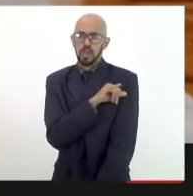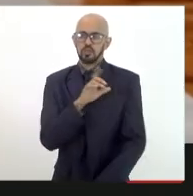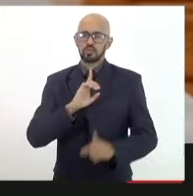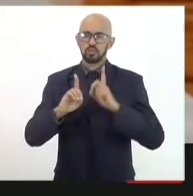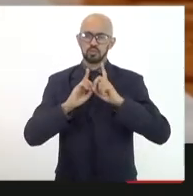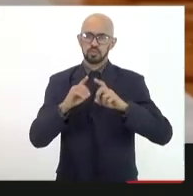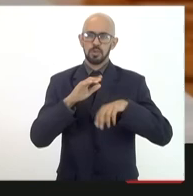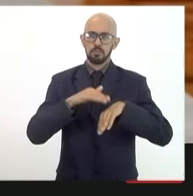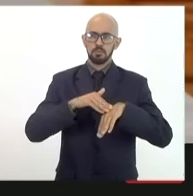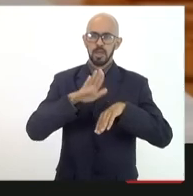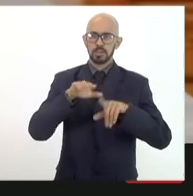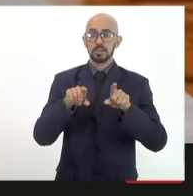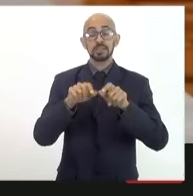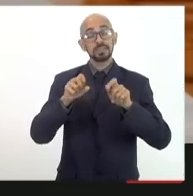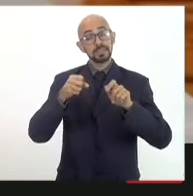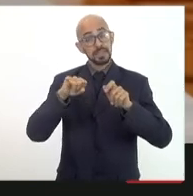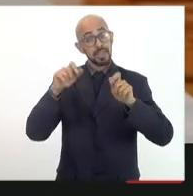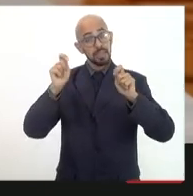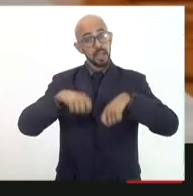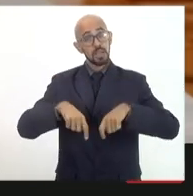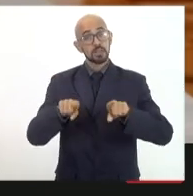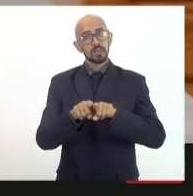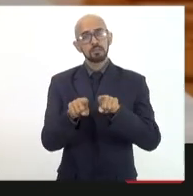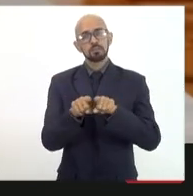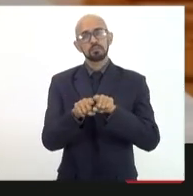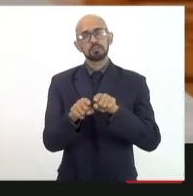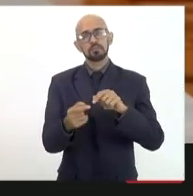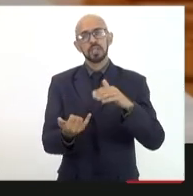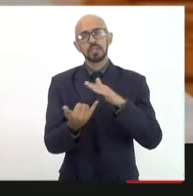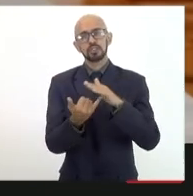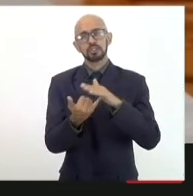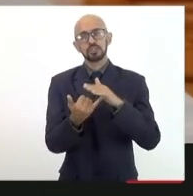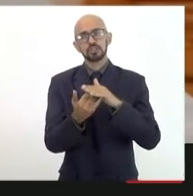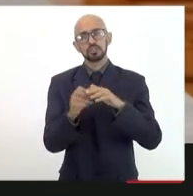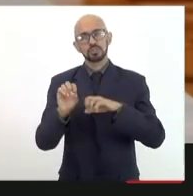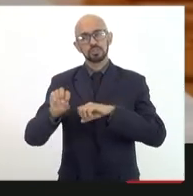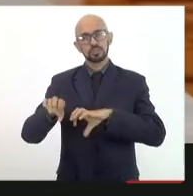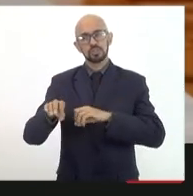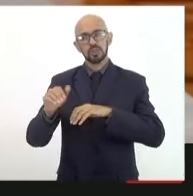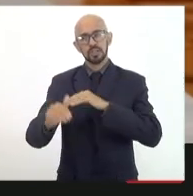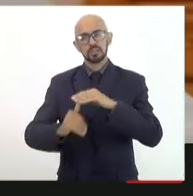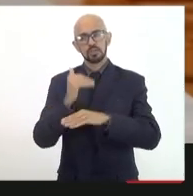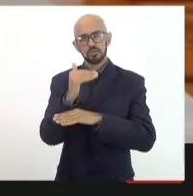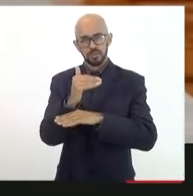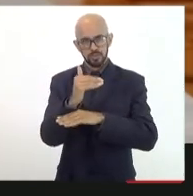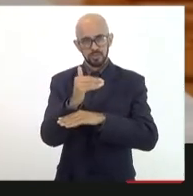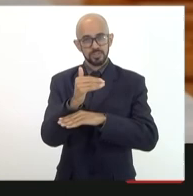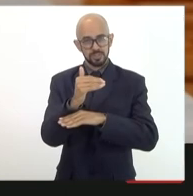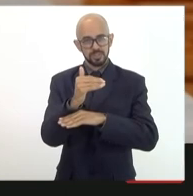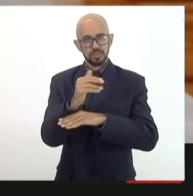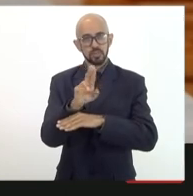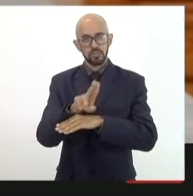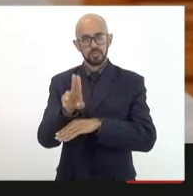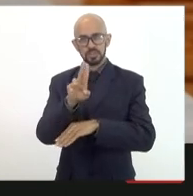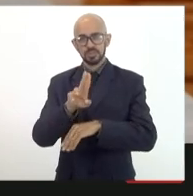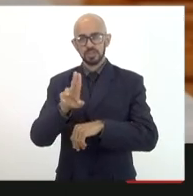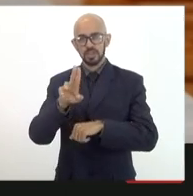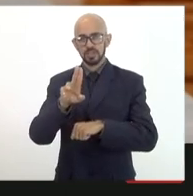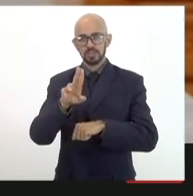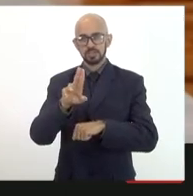dentro das instituições de educação superiores podermos usar as universidades